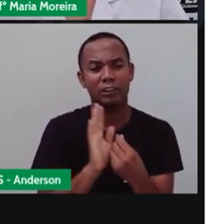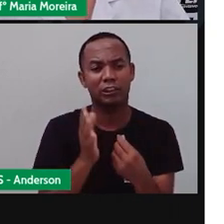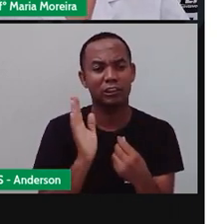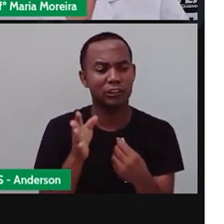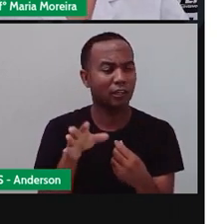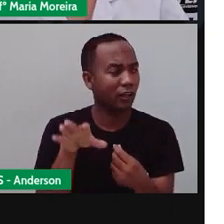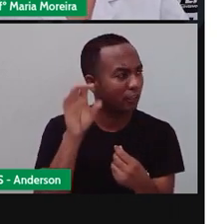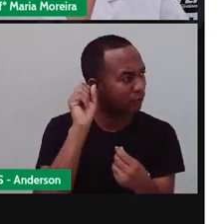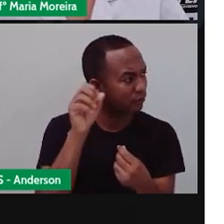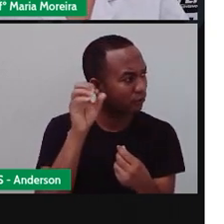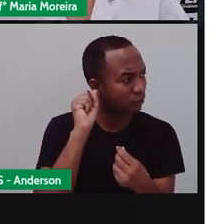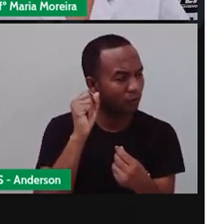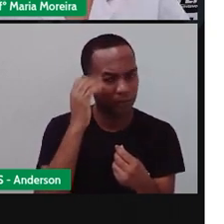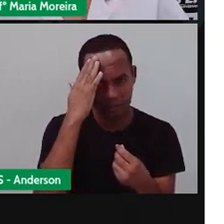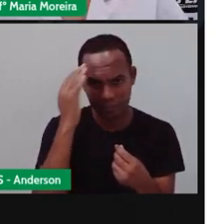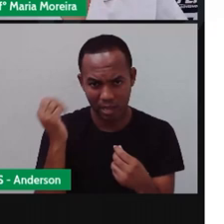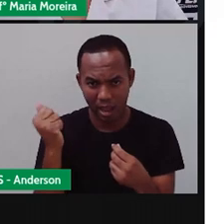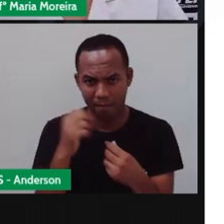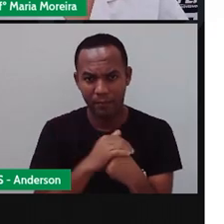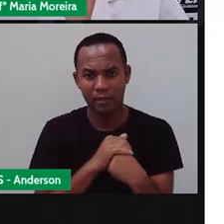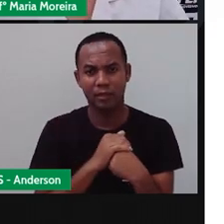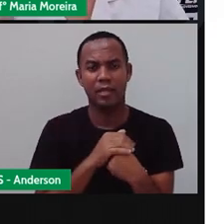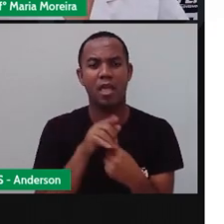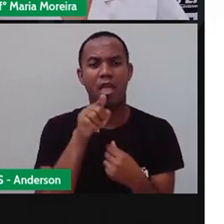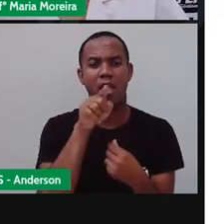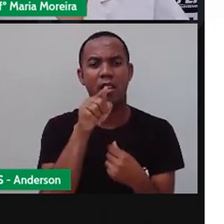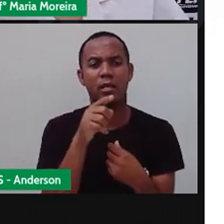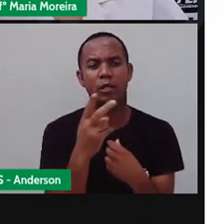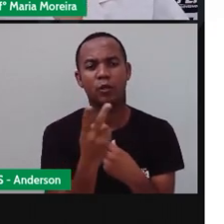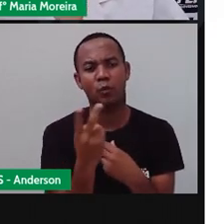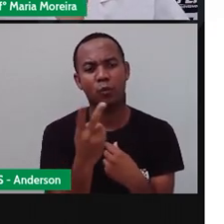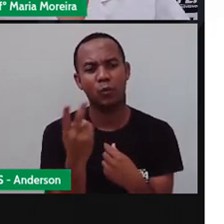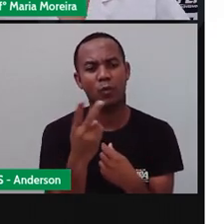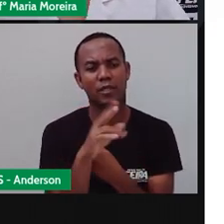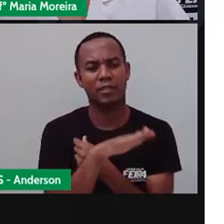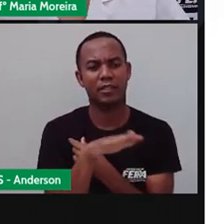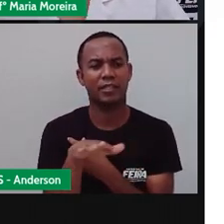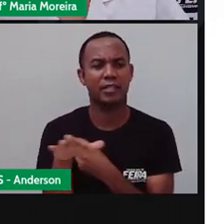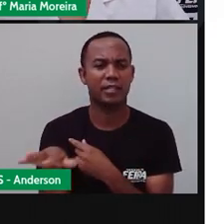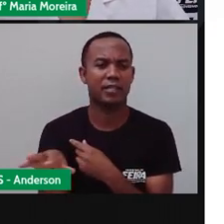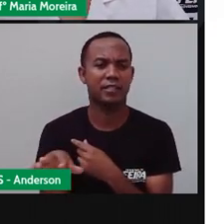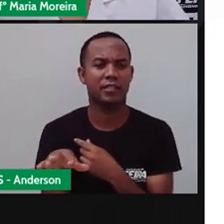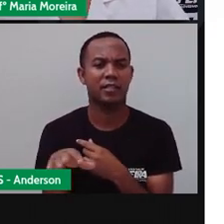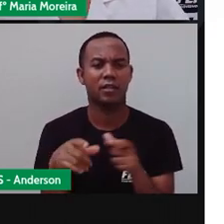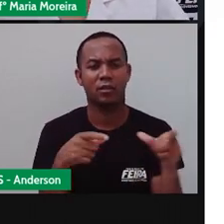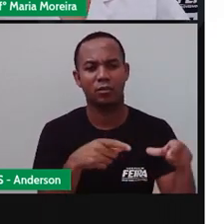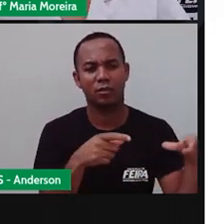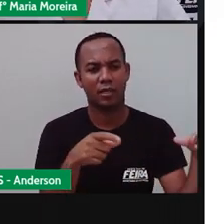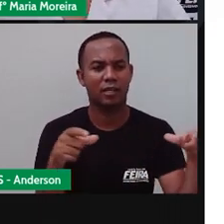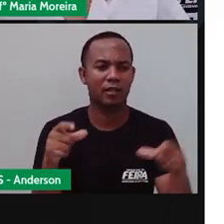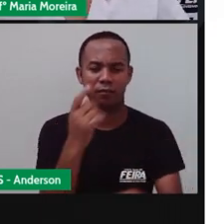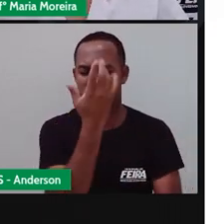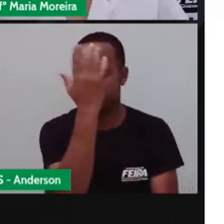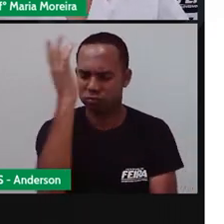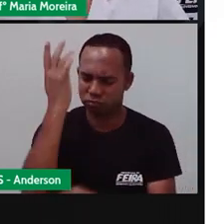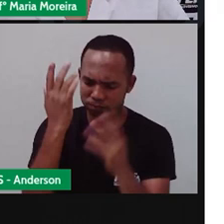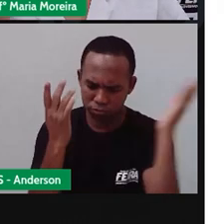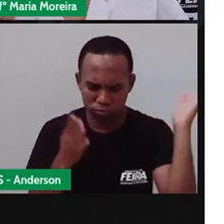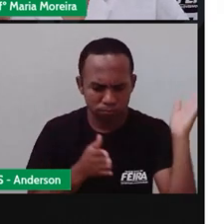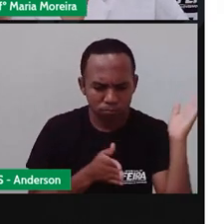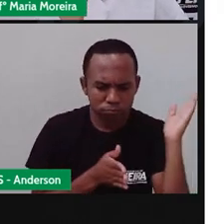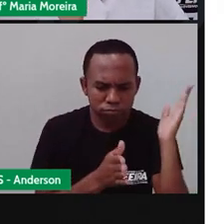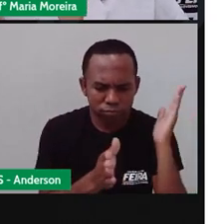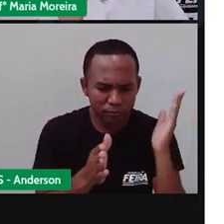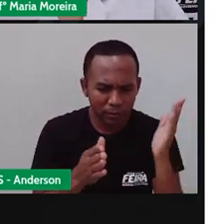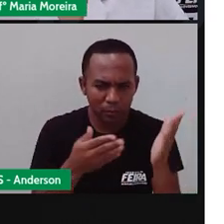a história, sabe que João e Maria é a historinha de duas crianças que acabam se perdendo na floresta. Não é isso? Mas o que é que